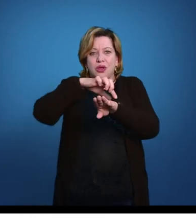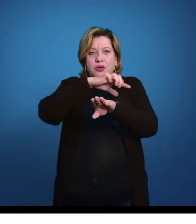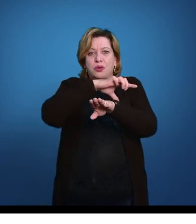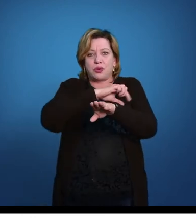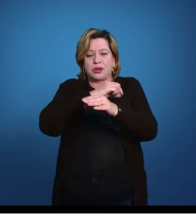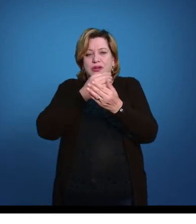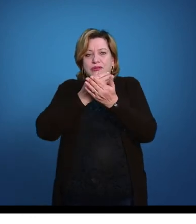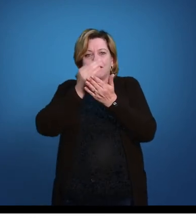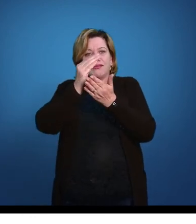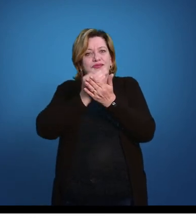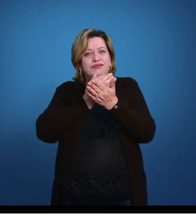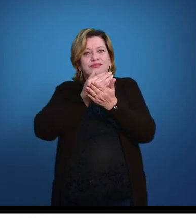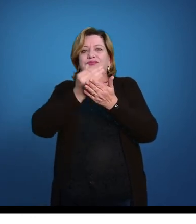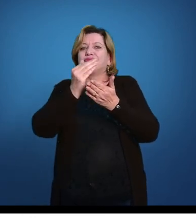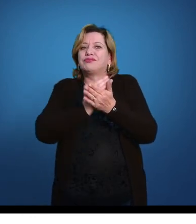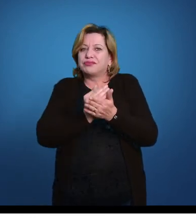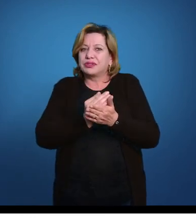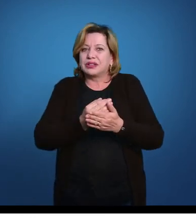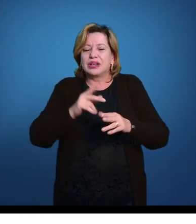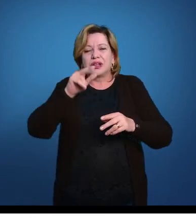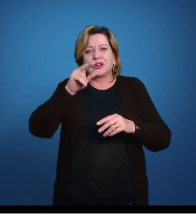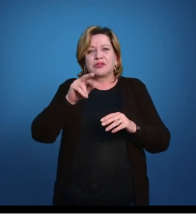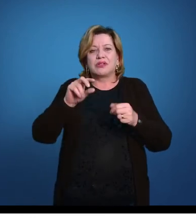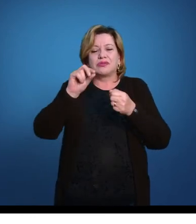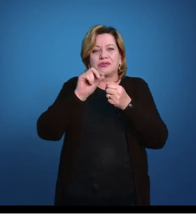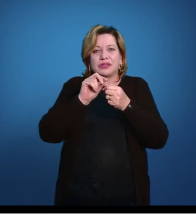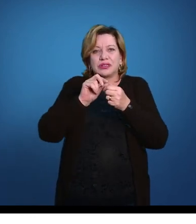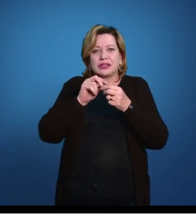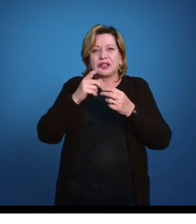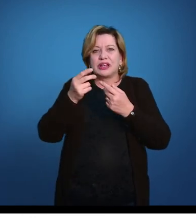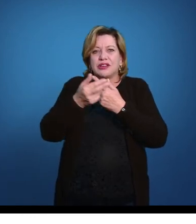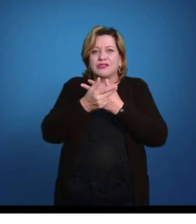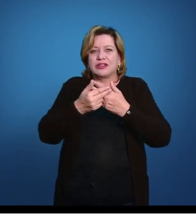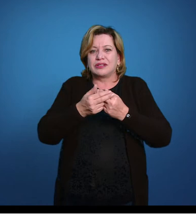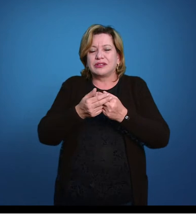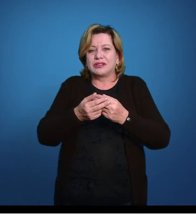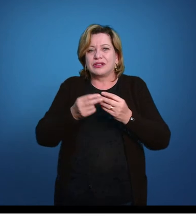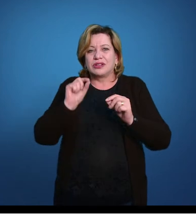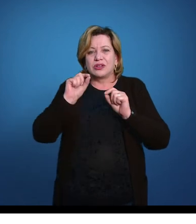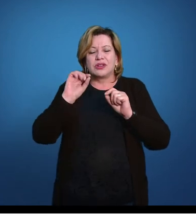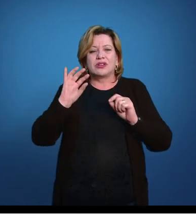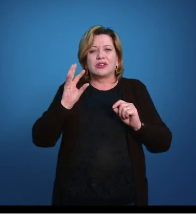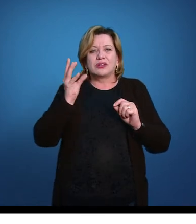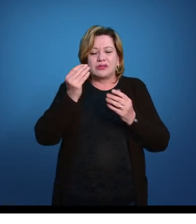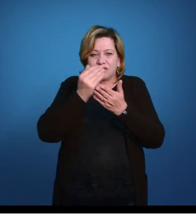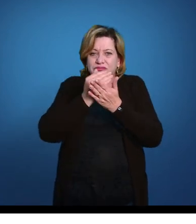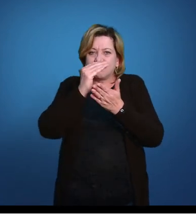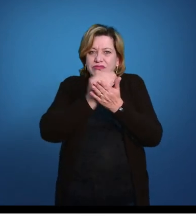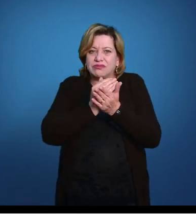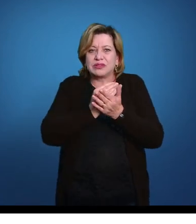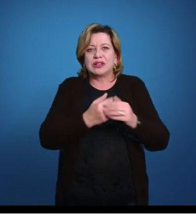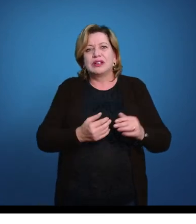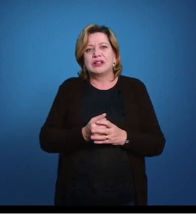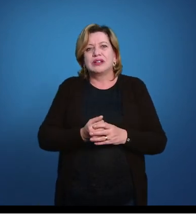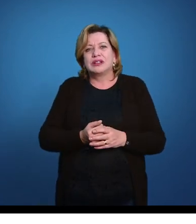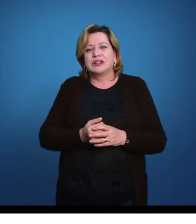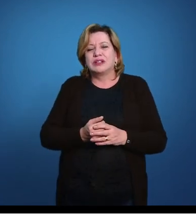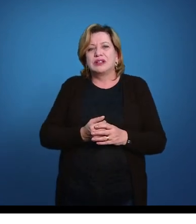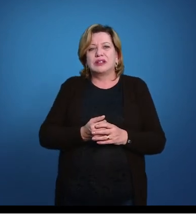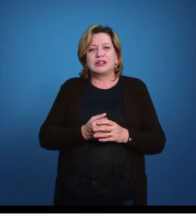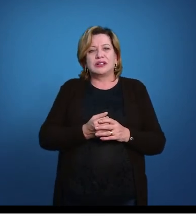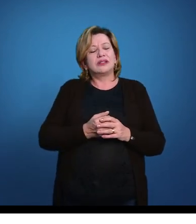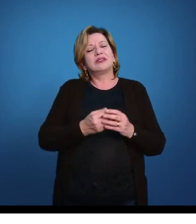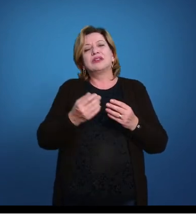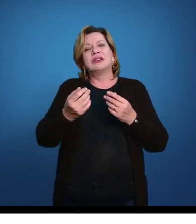compartimentalizar ela agora, mesmo que a gente fez agora há pouco, só que em vista caudal. Vou compartimentalizar ela, Caudal,